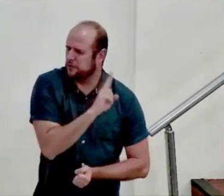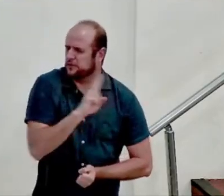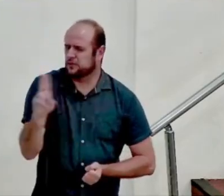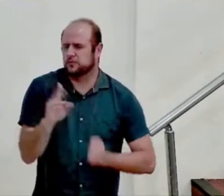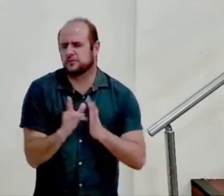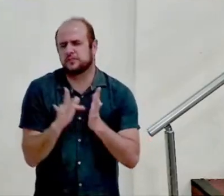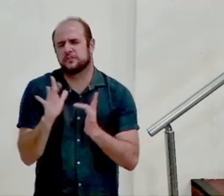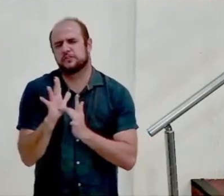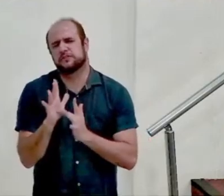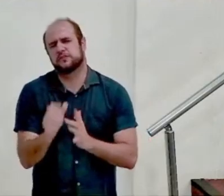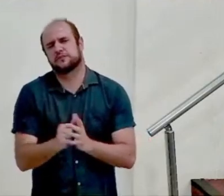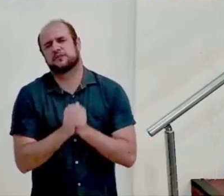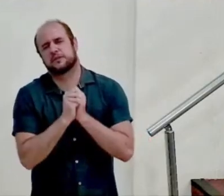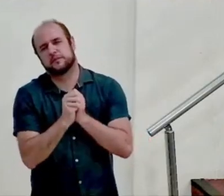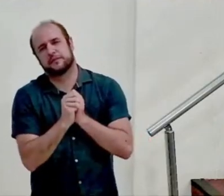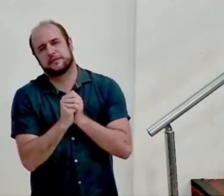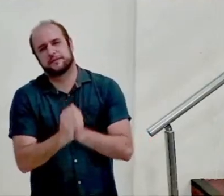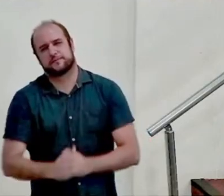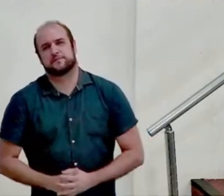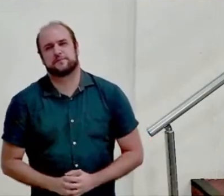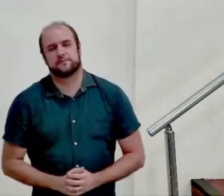Jesus. Amém.